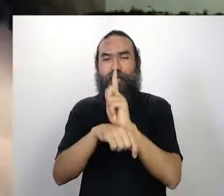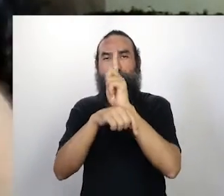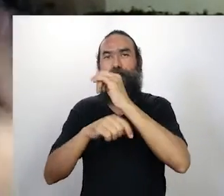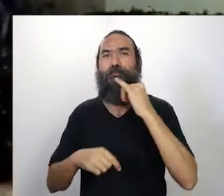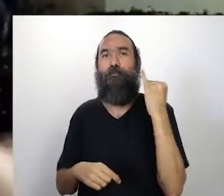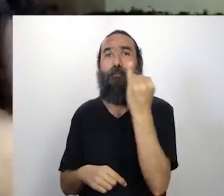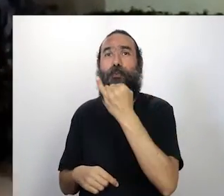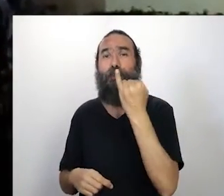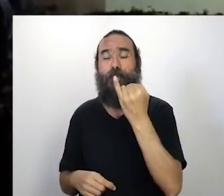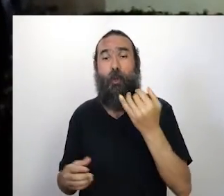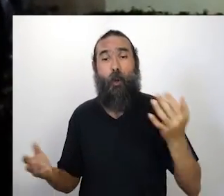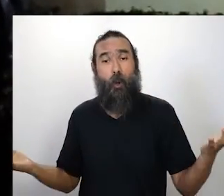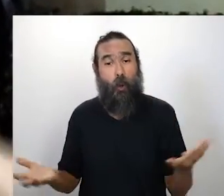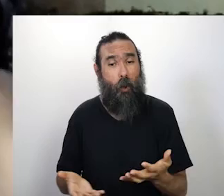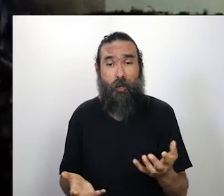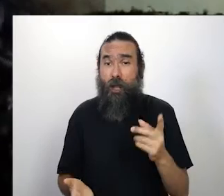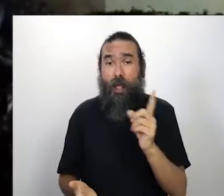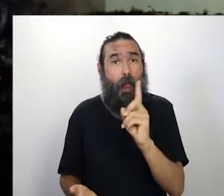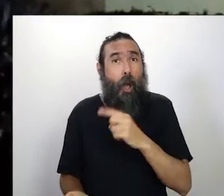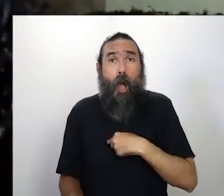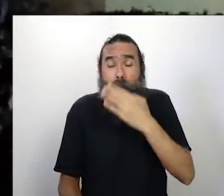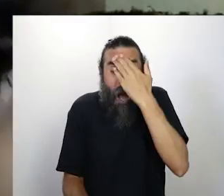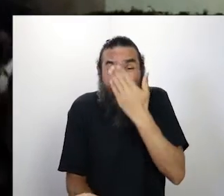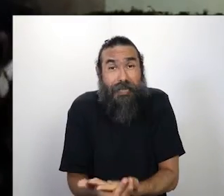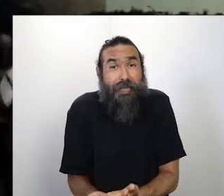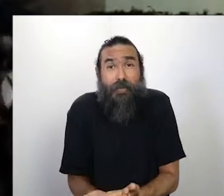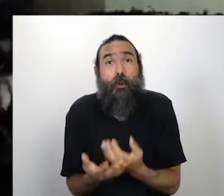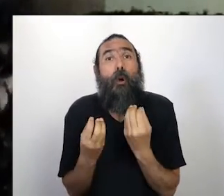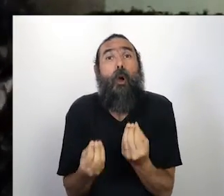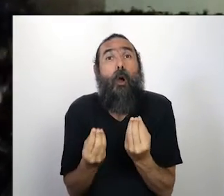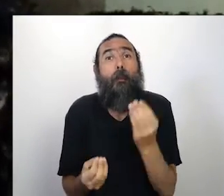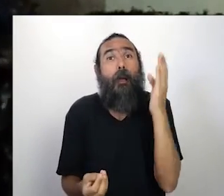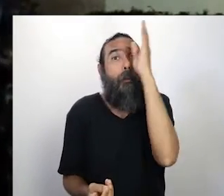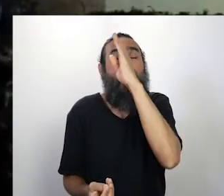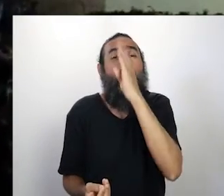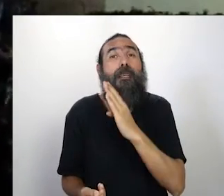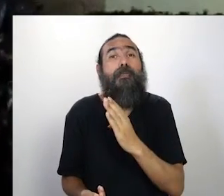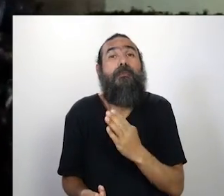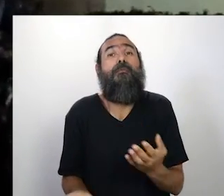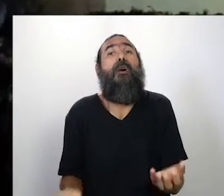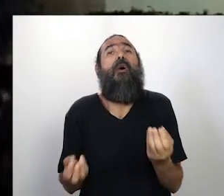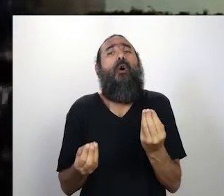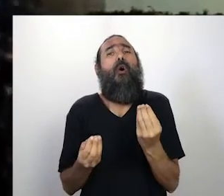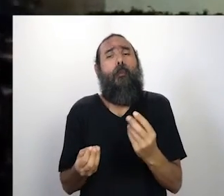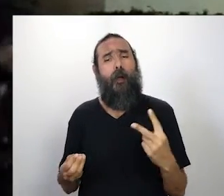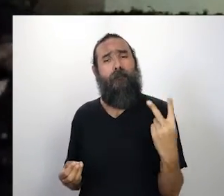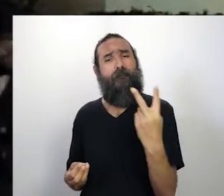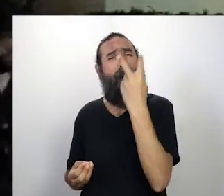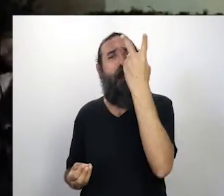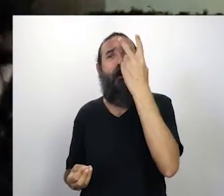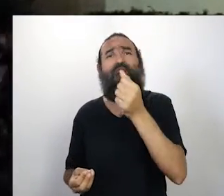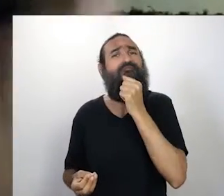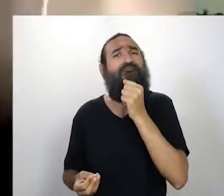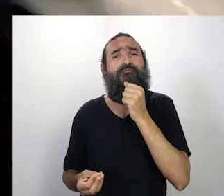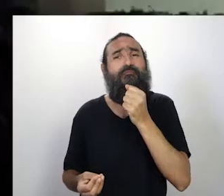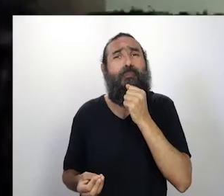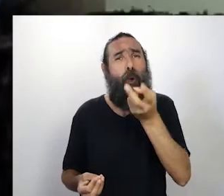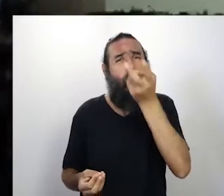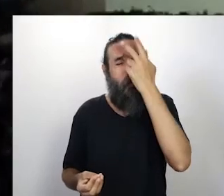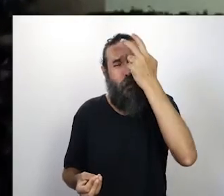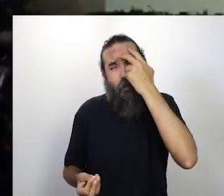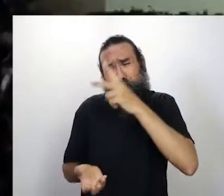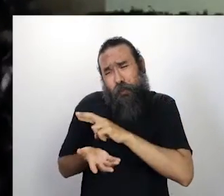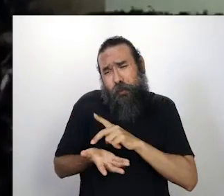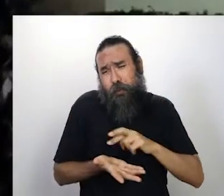fico sem acreditar como é que num Brasil desse assim, tão rico em cultura, e o tanto que a gente